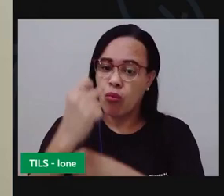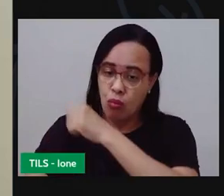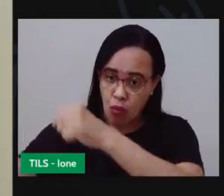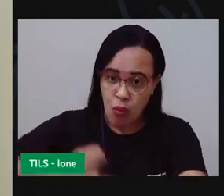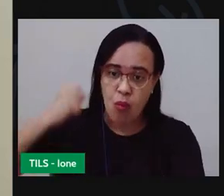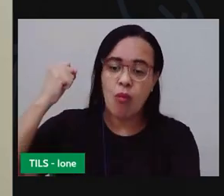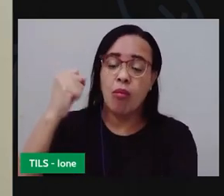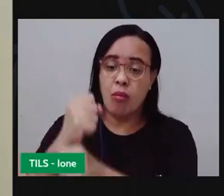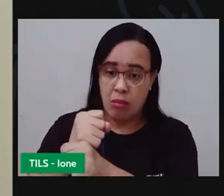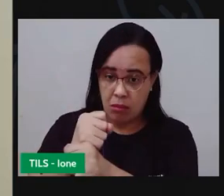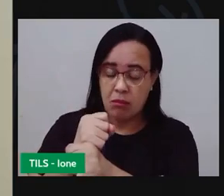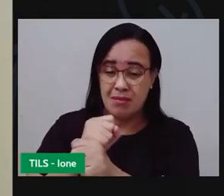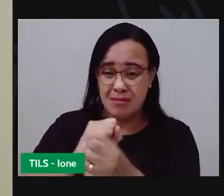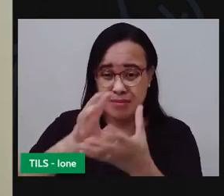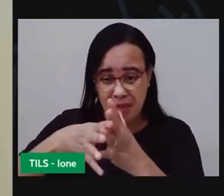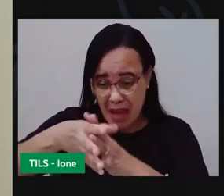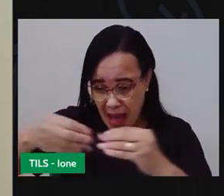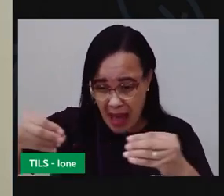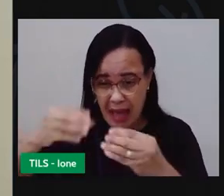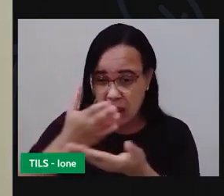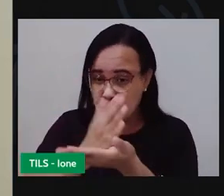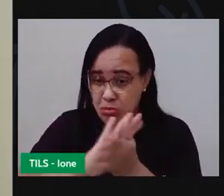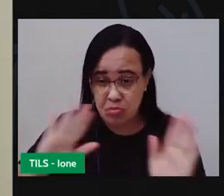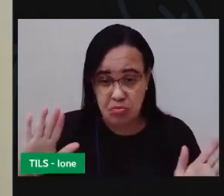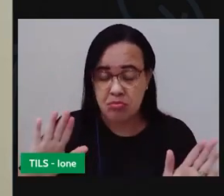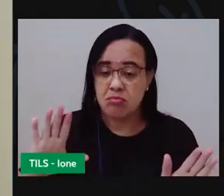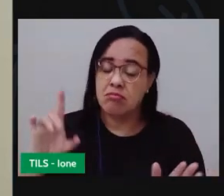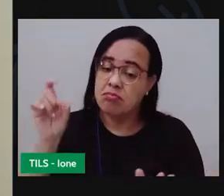é isso aí. Um ano.